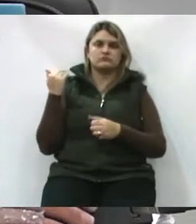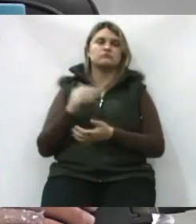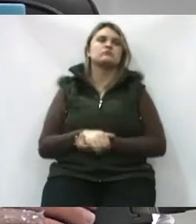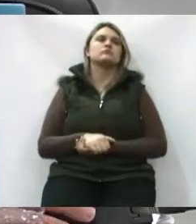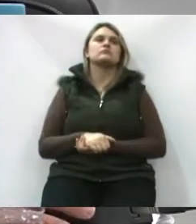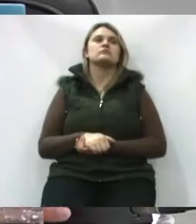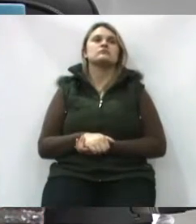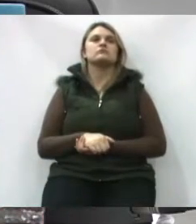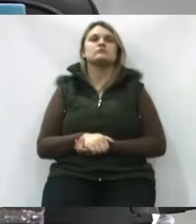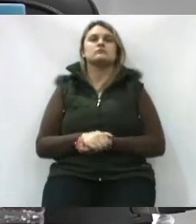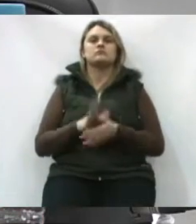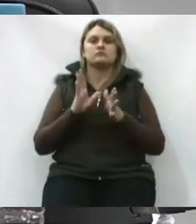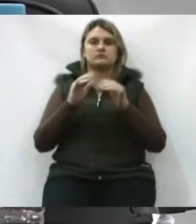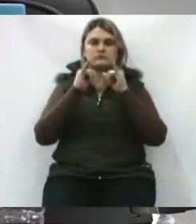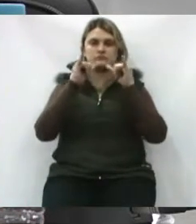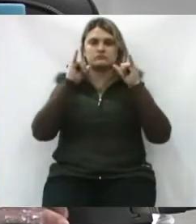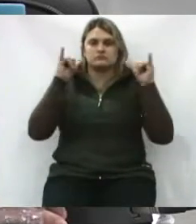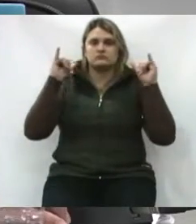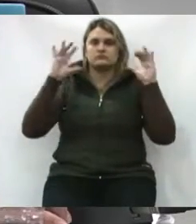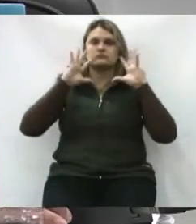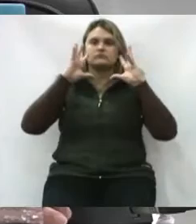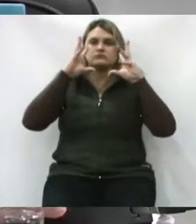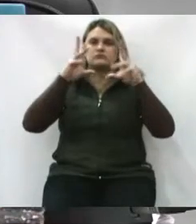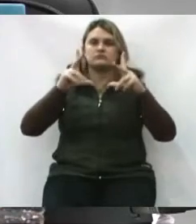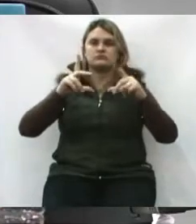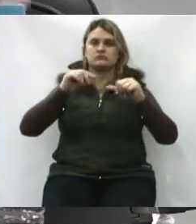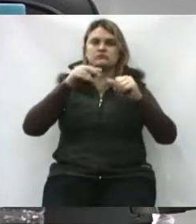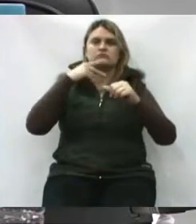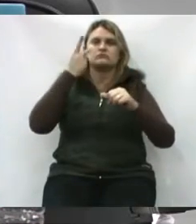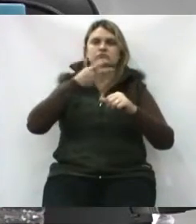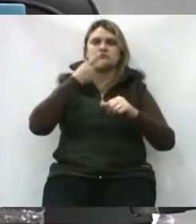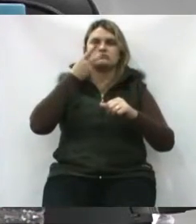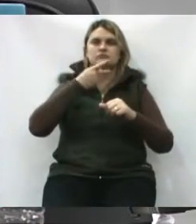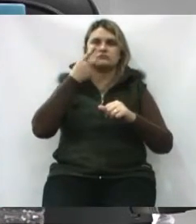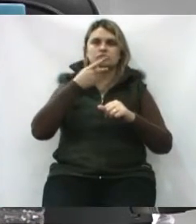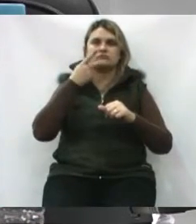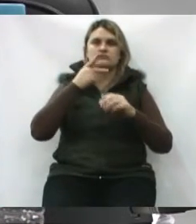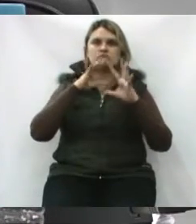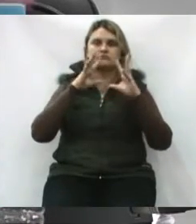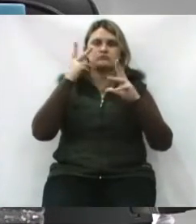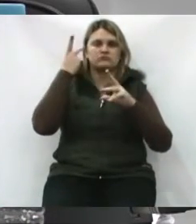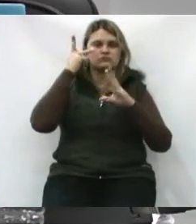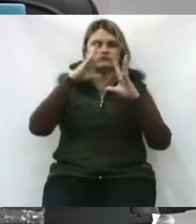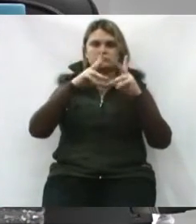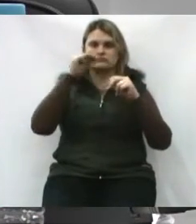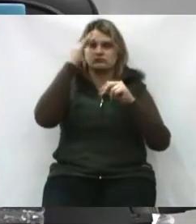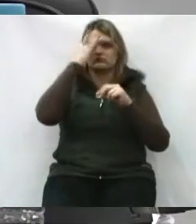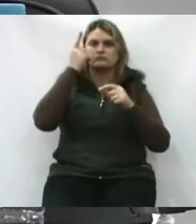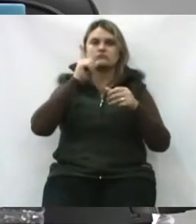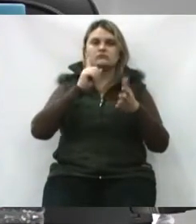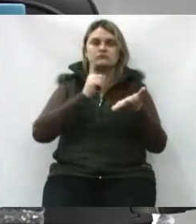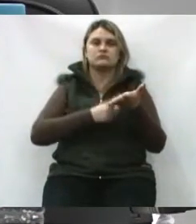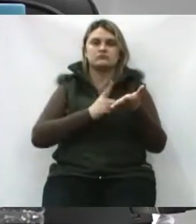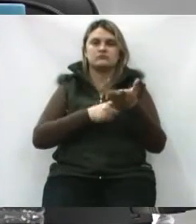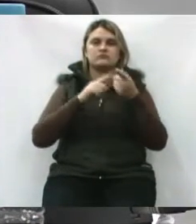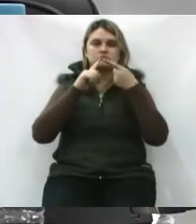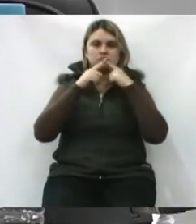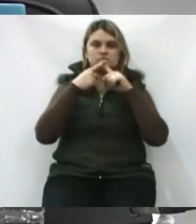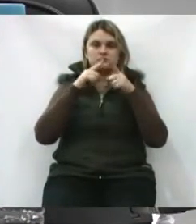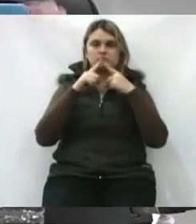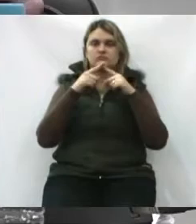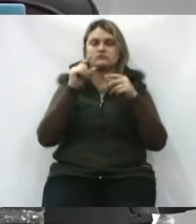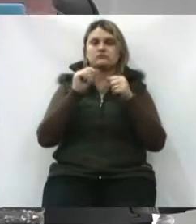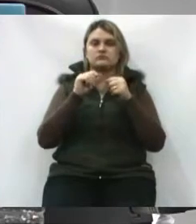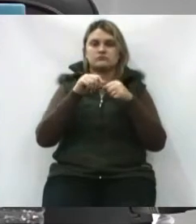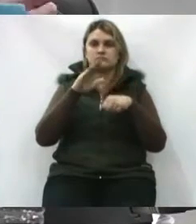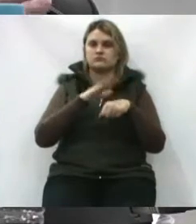E foi dito em todos os pronunciamentos, nos quatro cantos da cidade, foi uma promessa de campanha, que